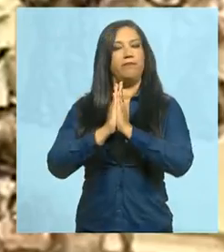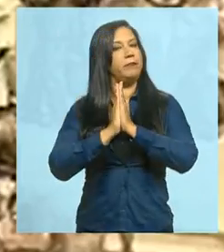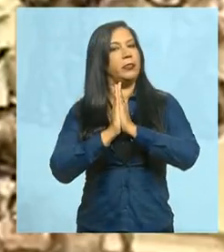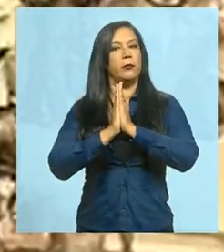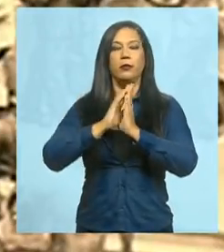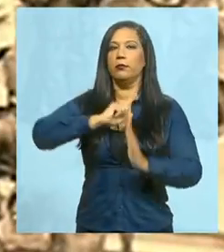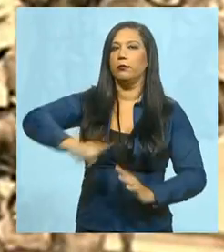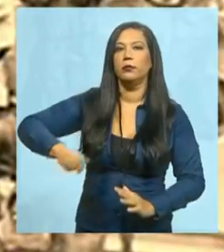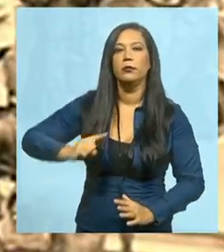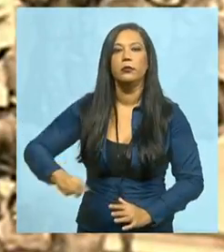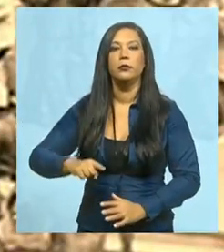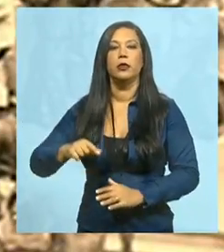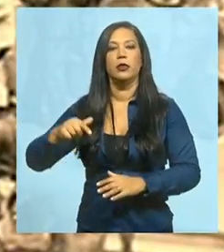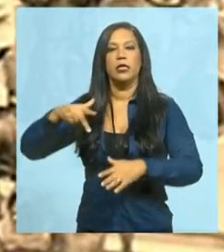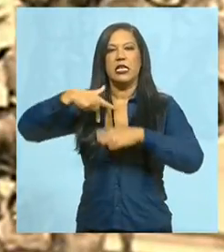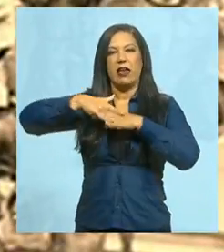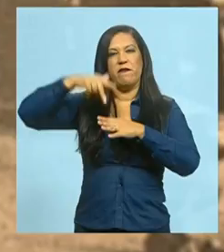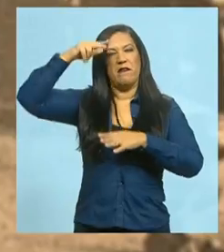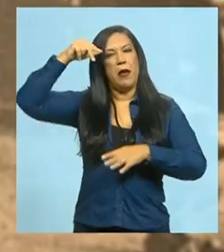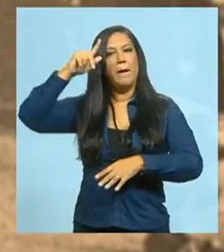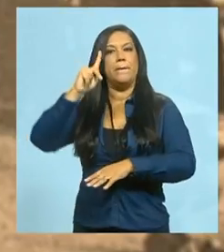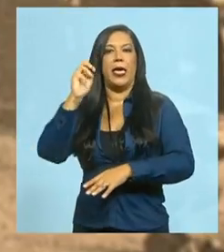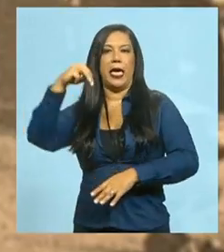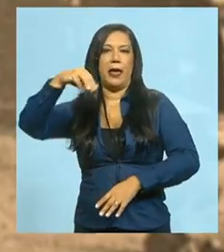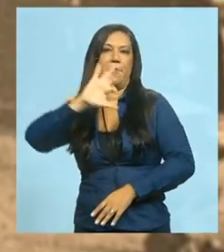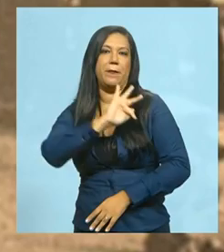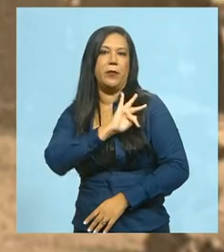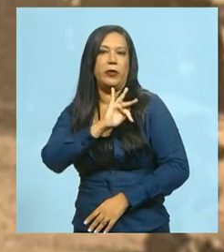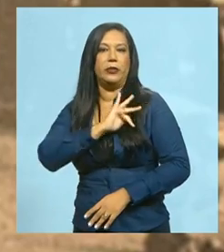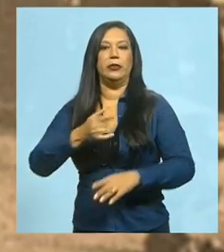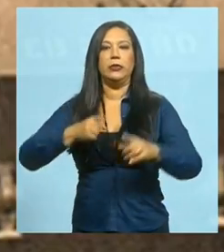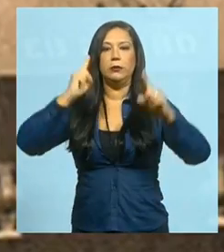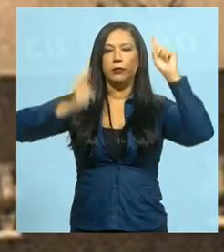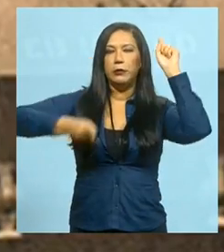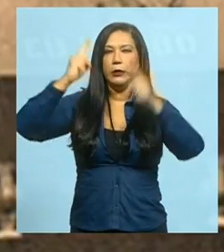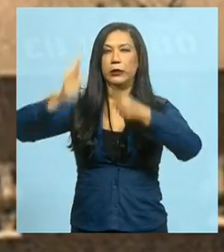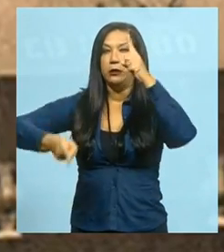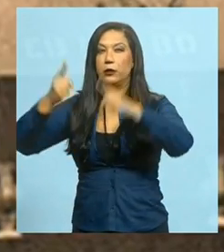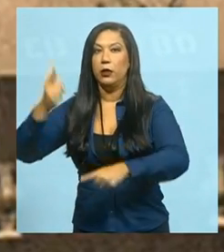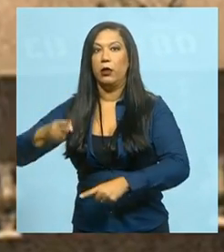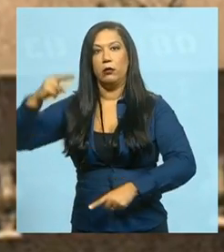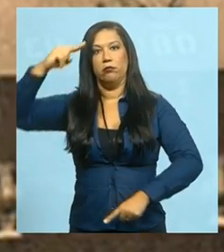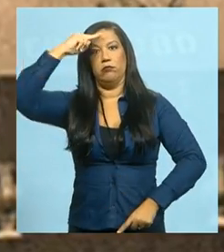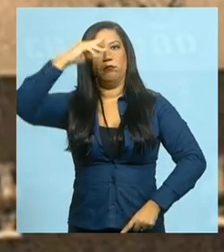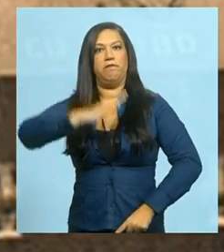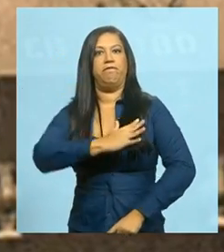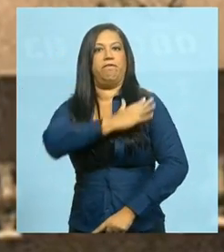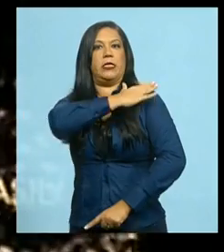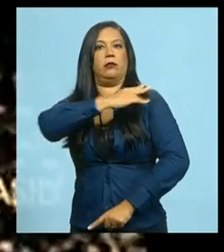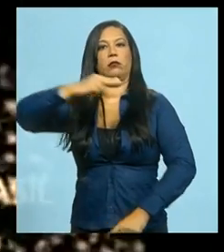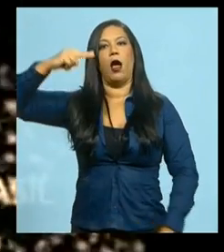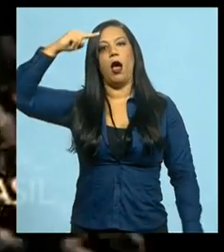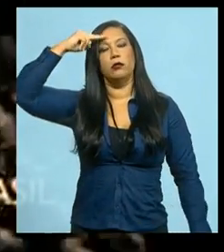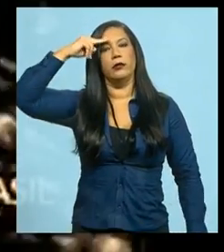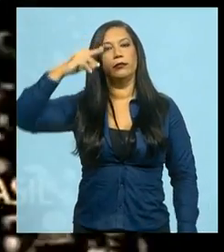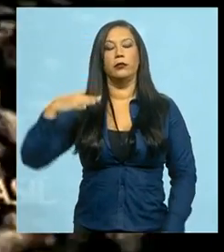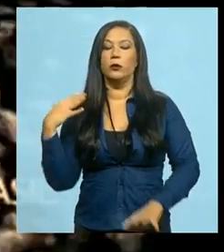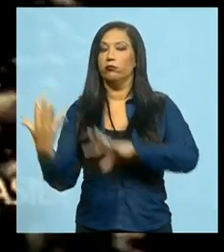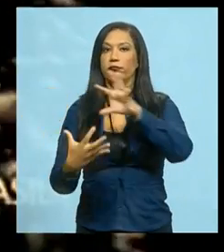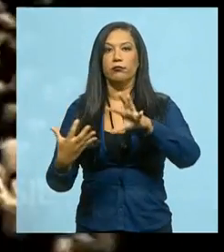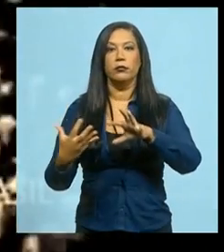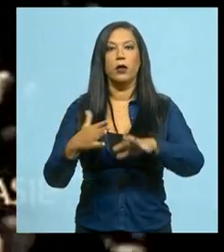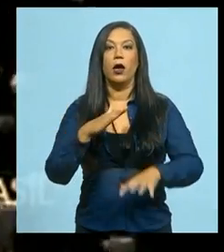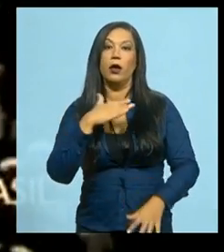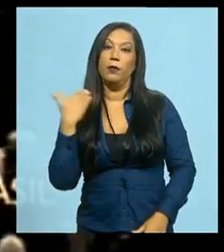da PM, sempre repetindo, comandada por um militar do exército. A revolta com a